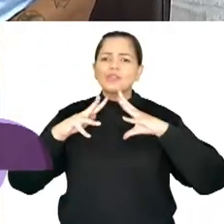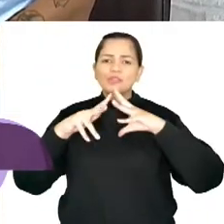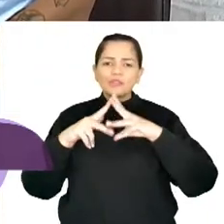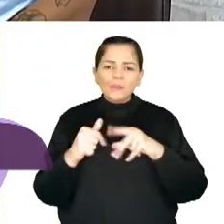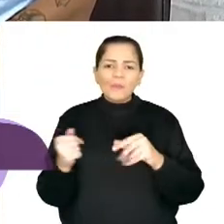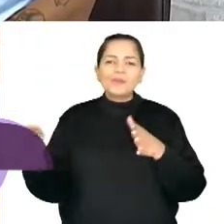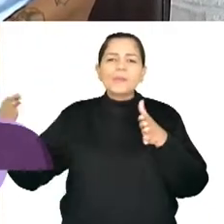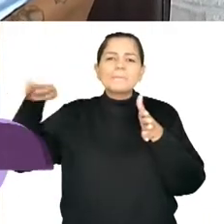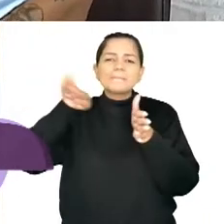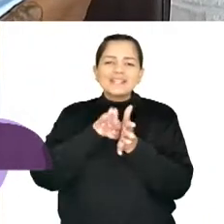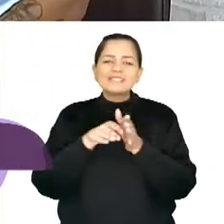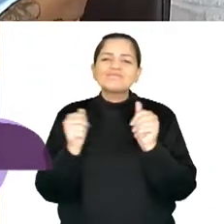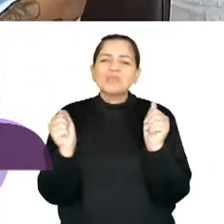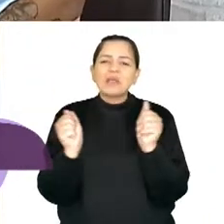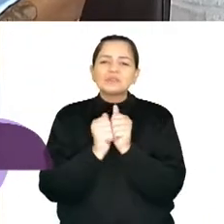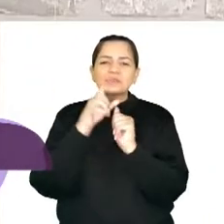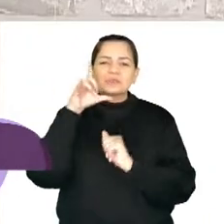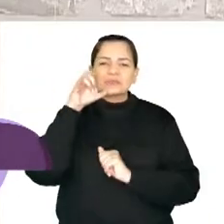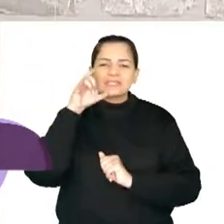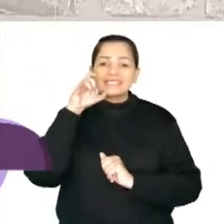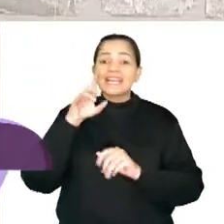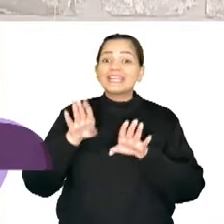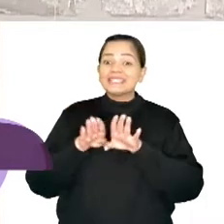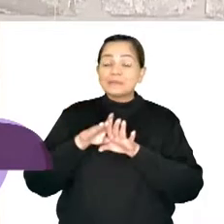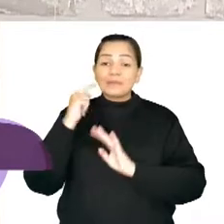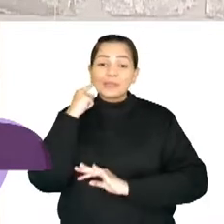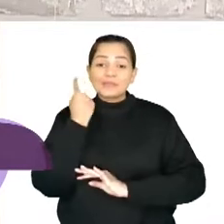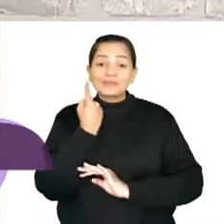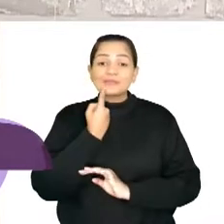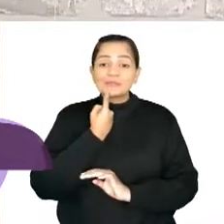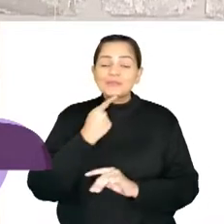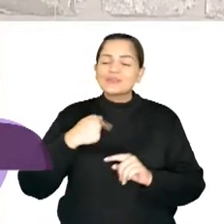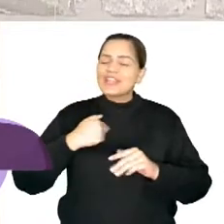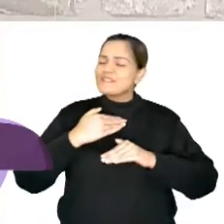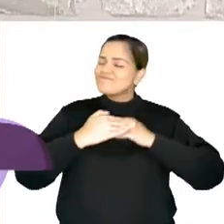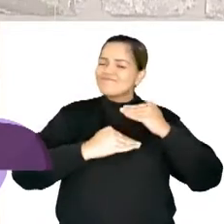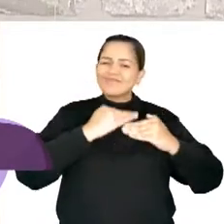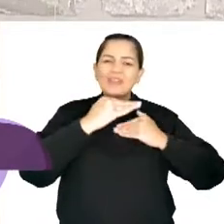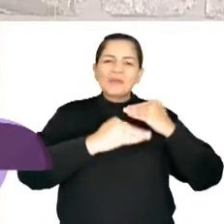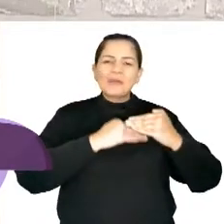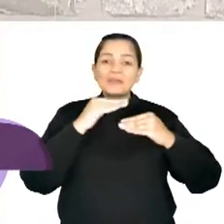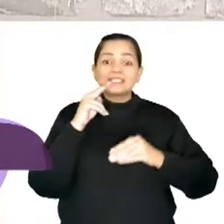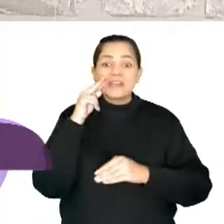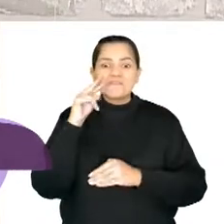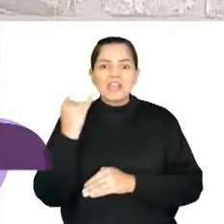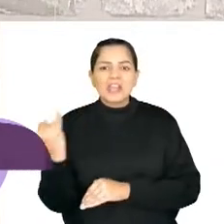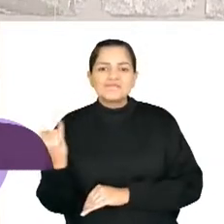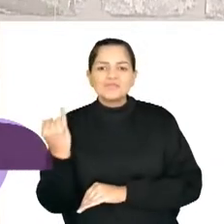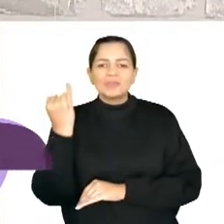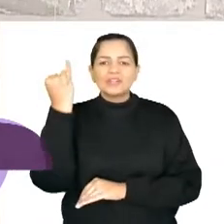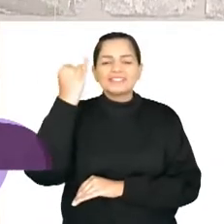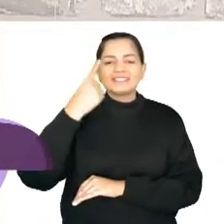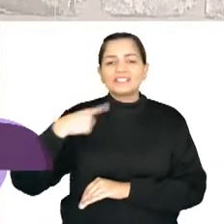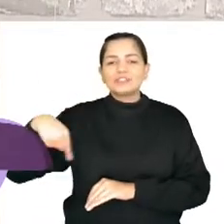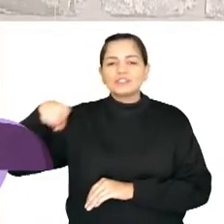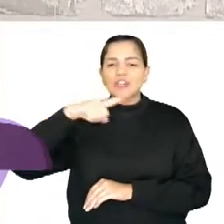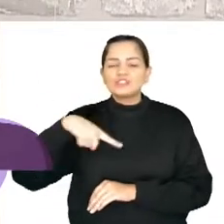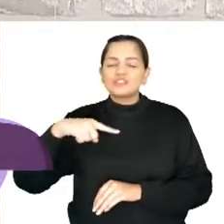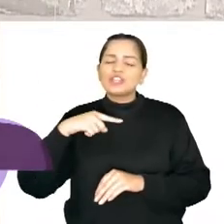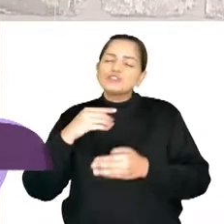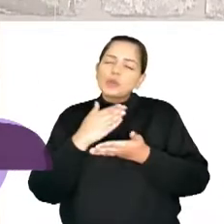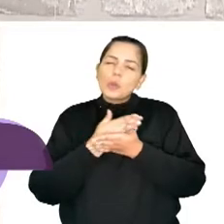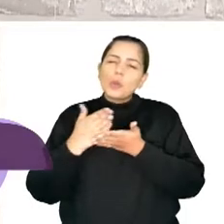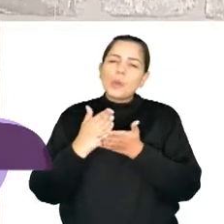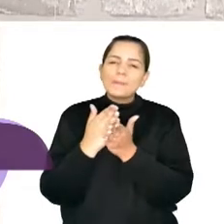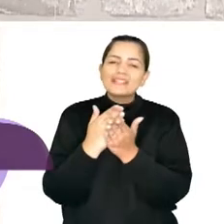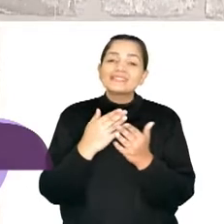todo, inclusive seguidores surtos, que começaram a acompanhar o meu trabalho. E dali para frente eu comecei a ver a importância da